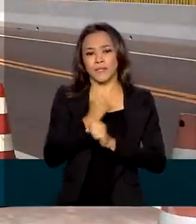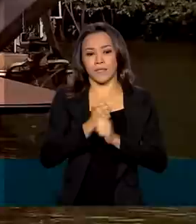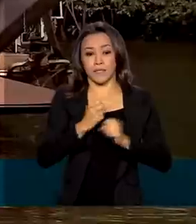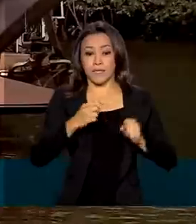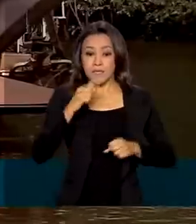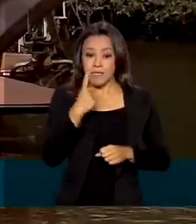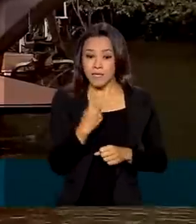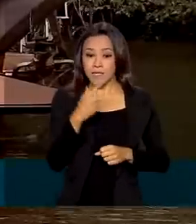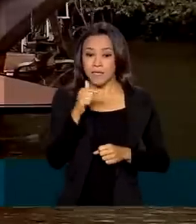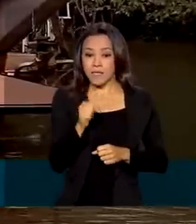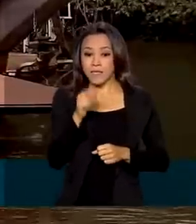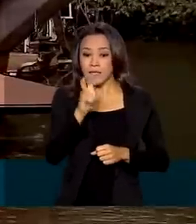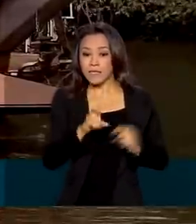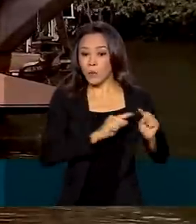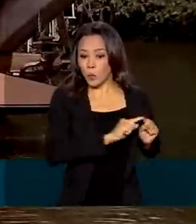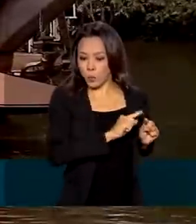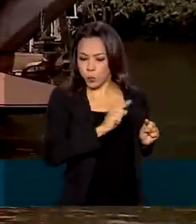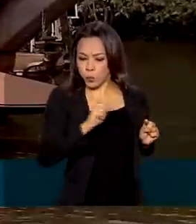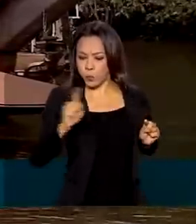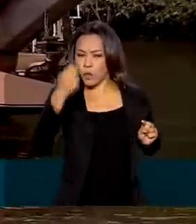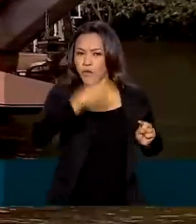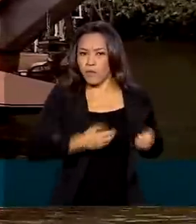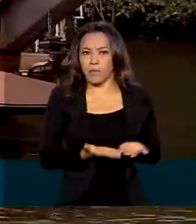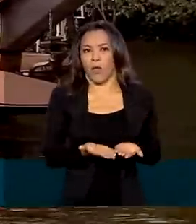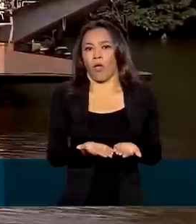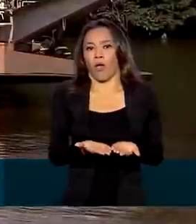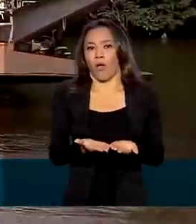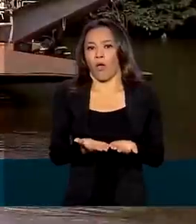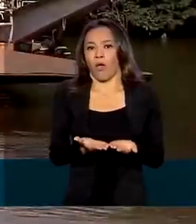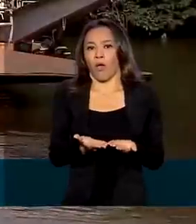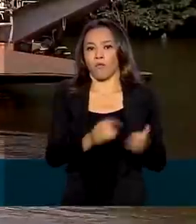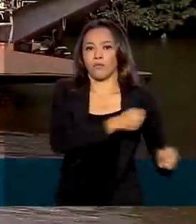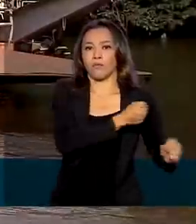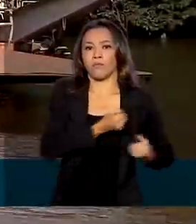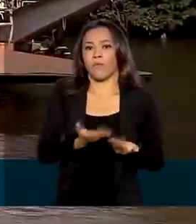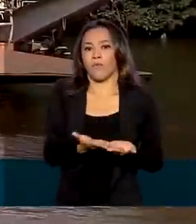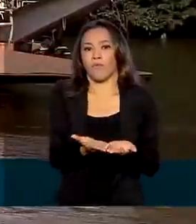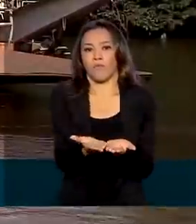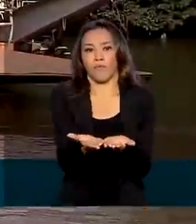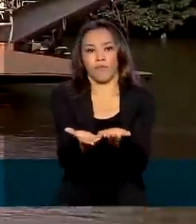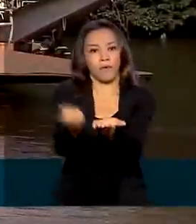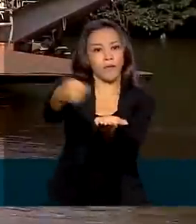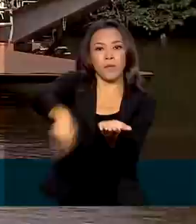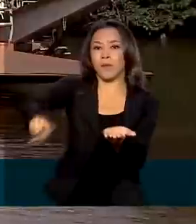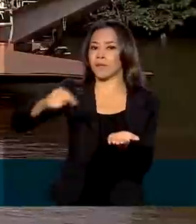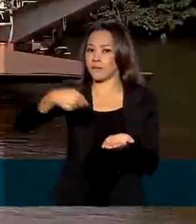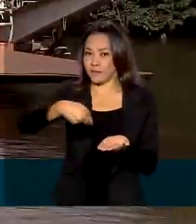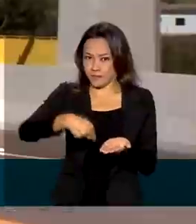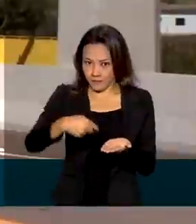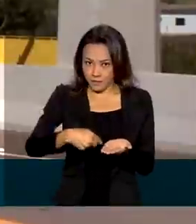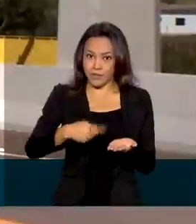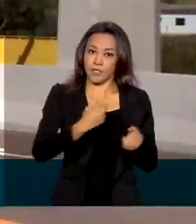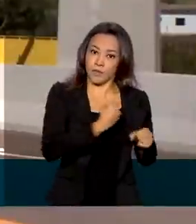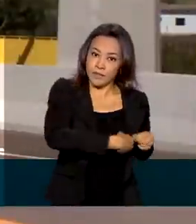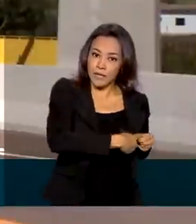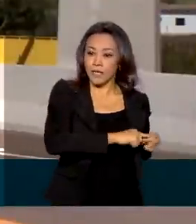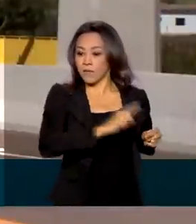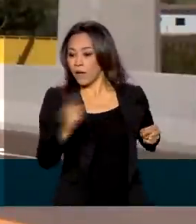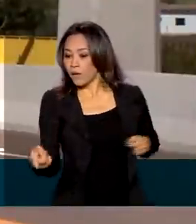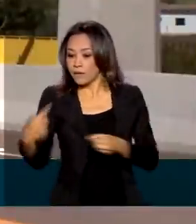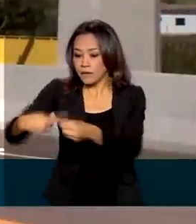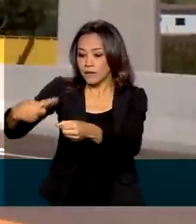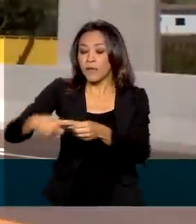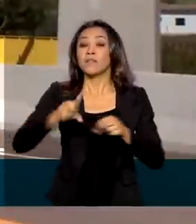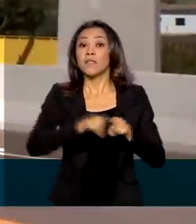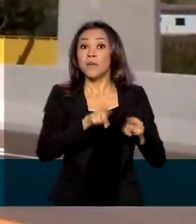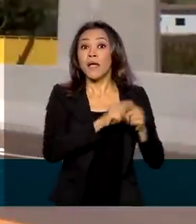metros e vai dispensar os moradores de pegarem balsas para atravessar de uma cidade para outra. Além disso, a ponte vai ajudar